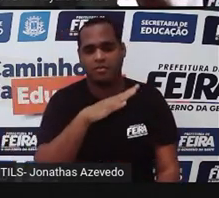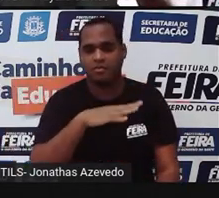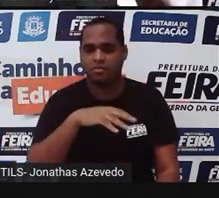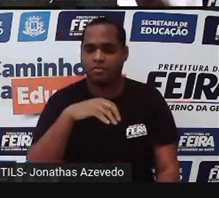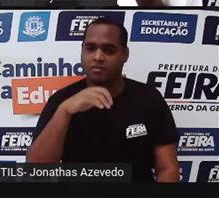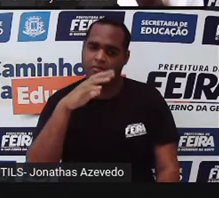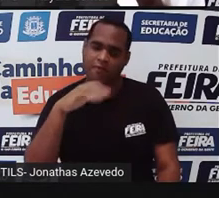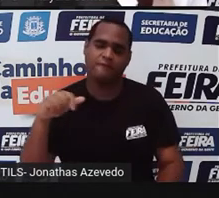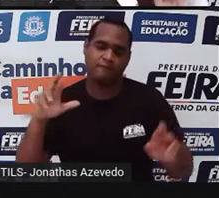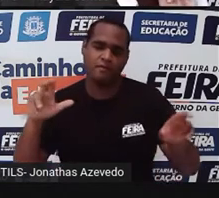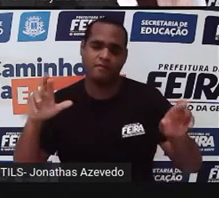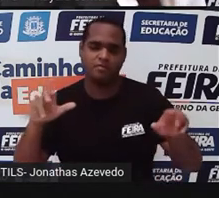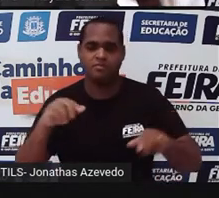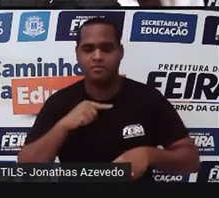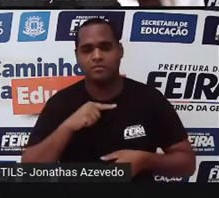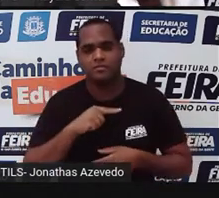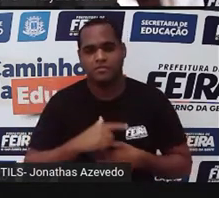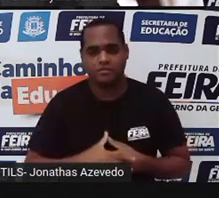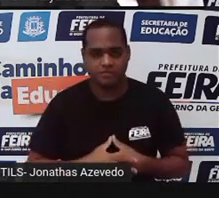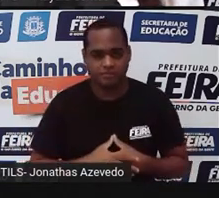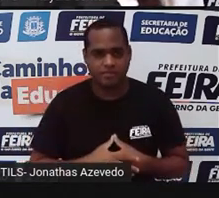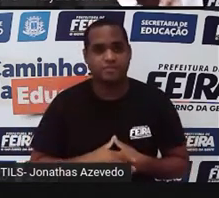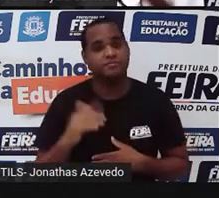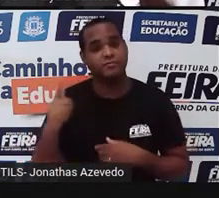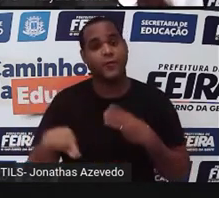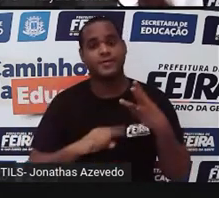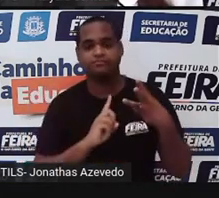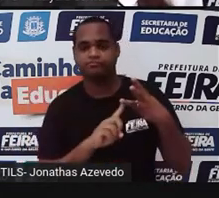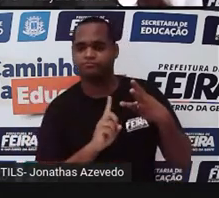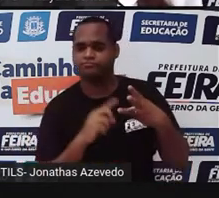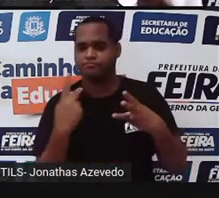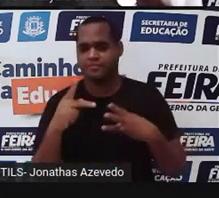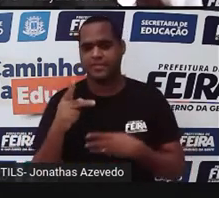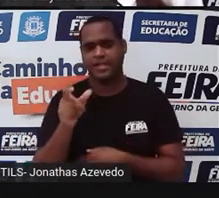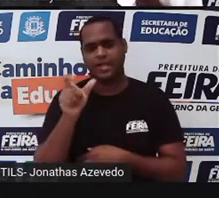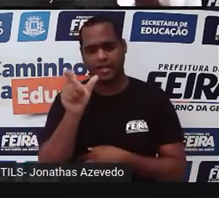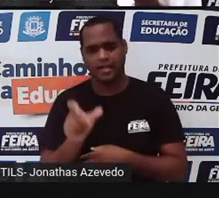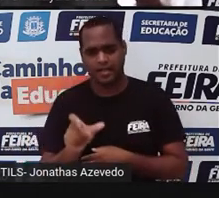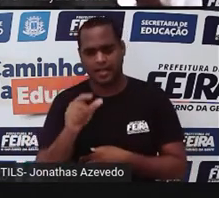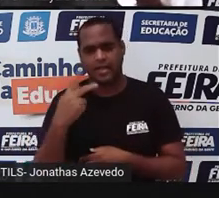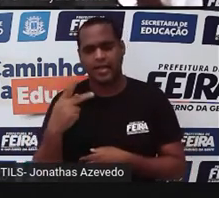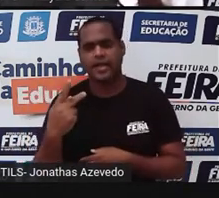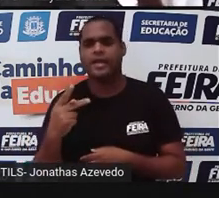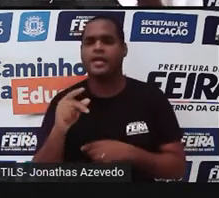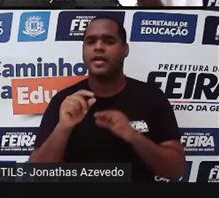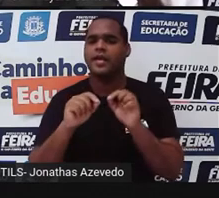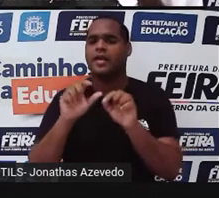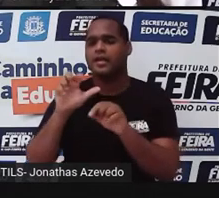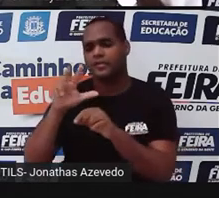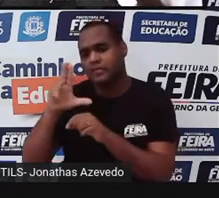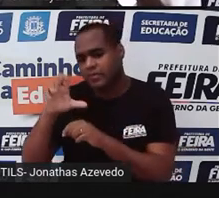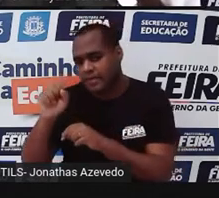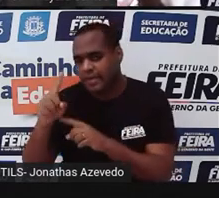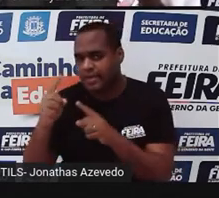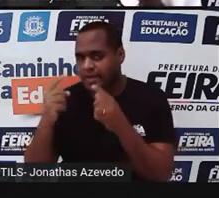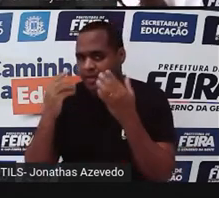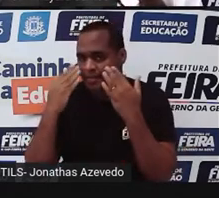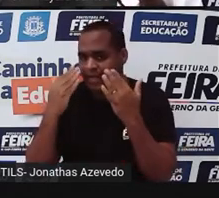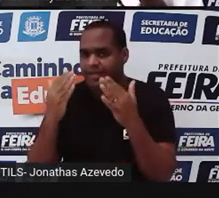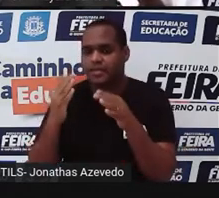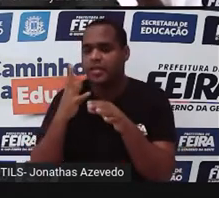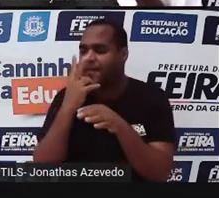de jato e propulsão. E a terceira característica desses animais é que a lula, ela apresenta uma concha